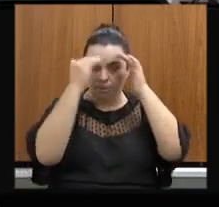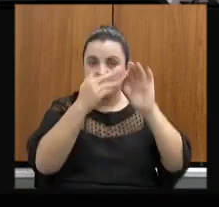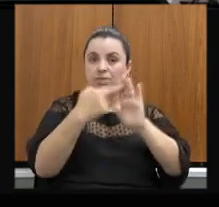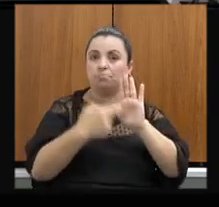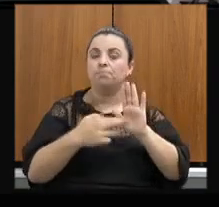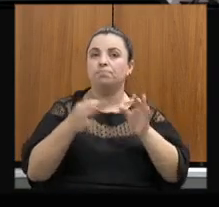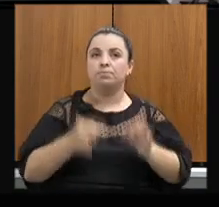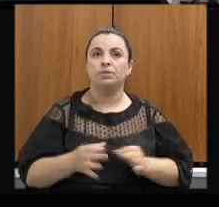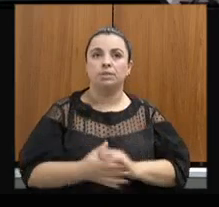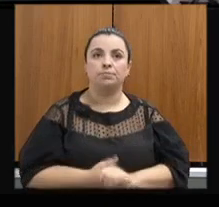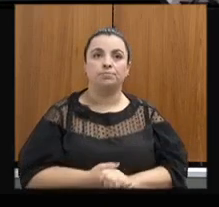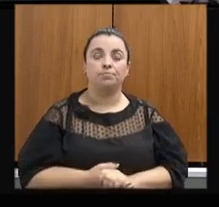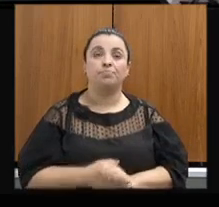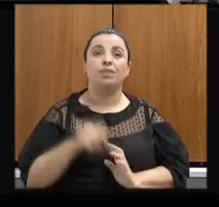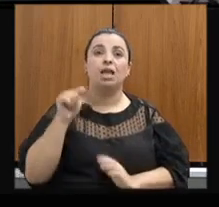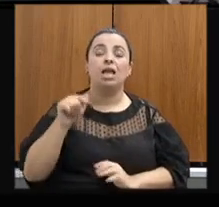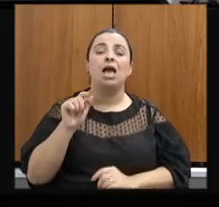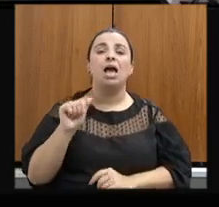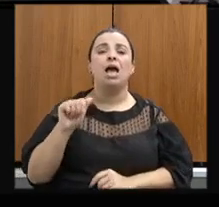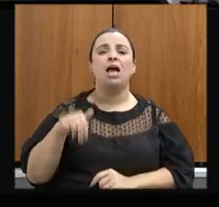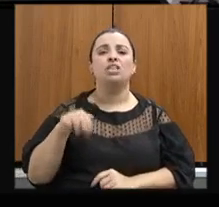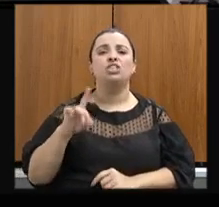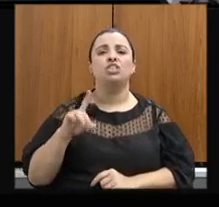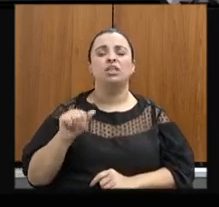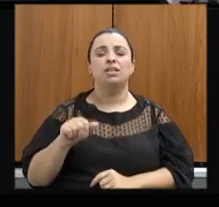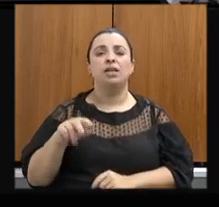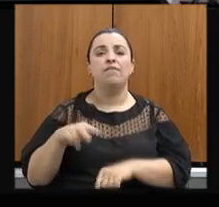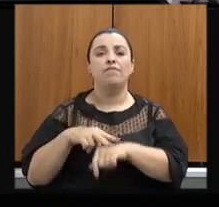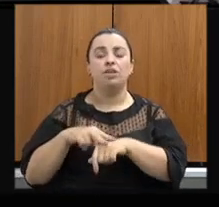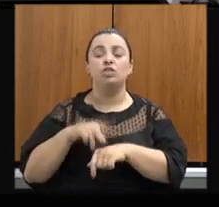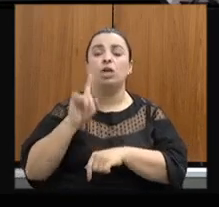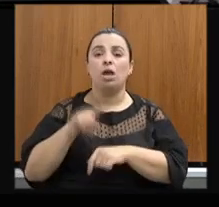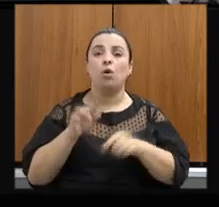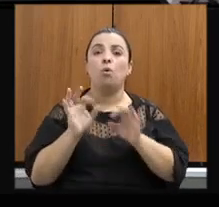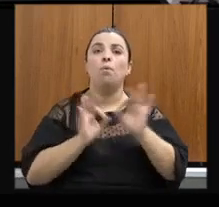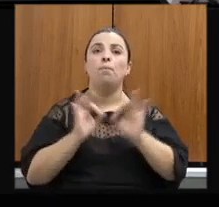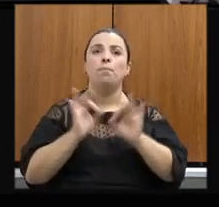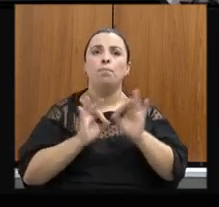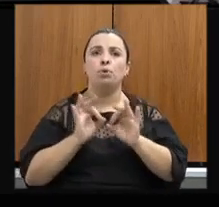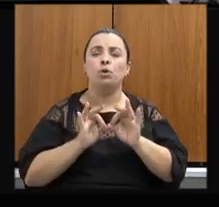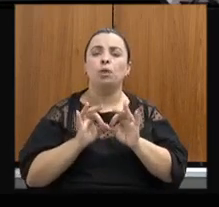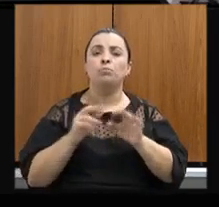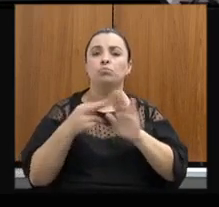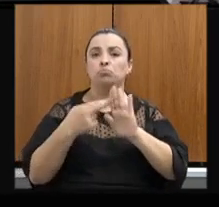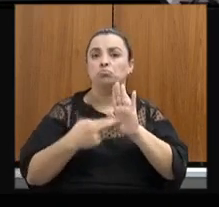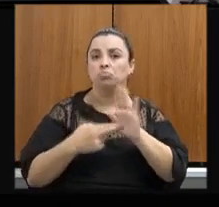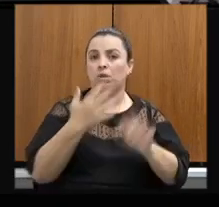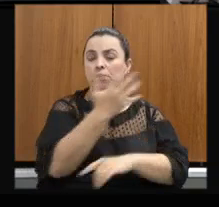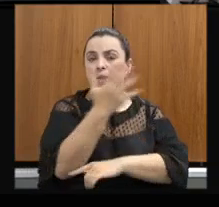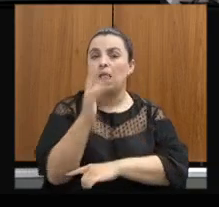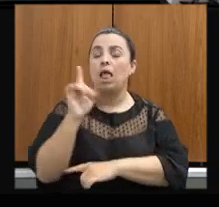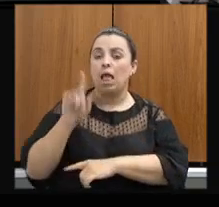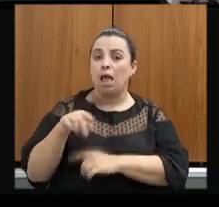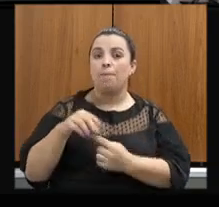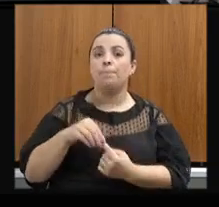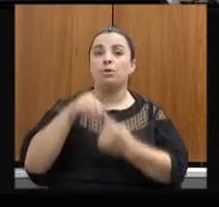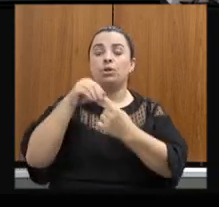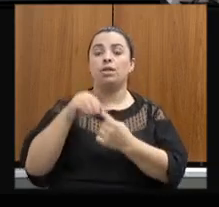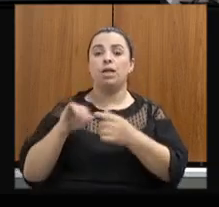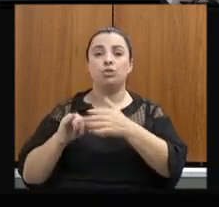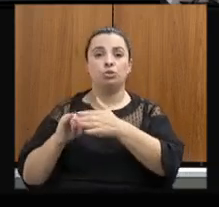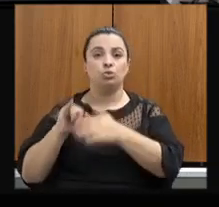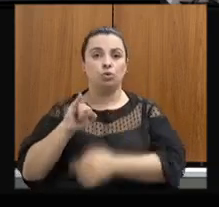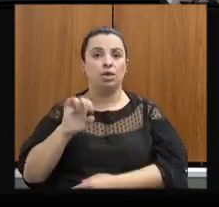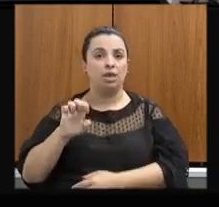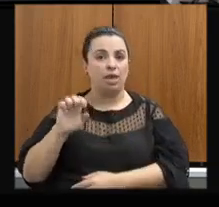Agenda Verde, o Programa de Regularização Ambiental PRA, ele hoje é uma prioridade do Instituto Estadual de Florestas, a partir da primeira etapa de